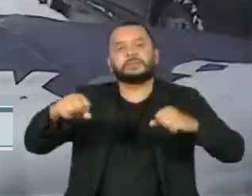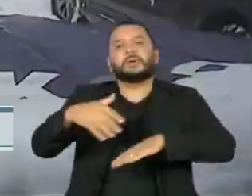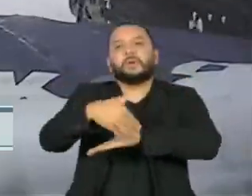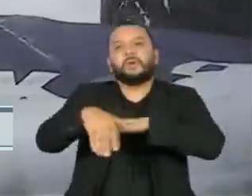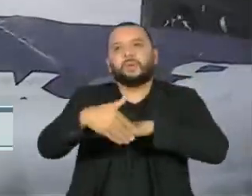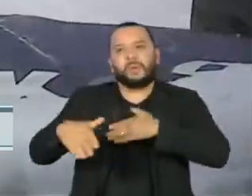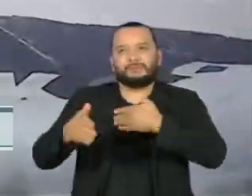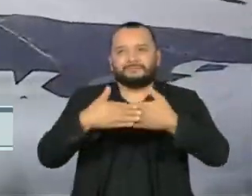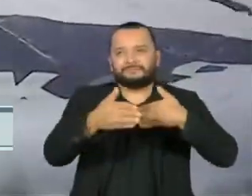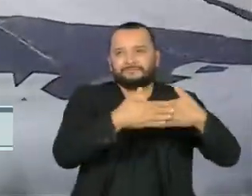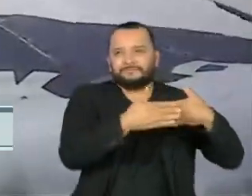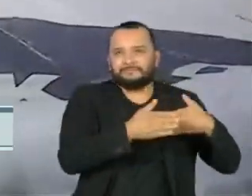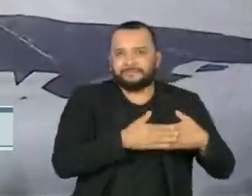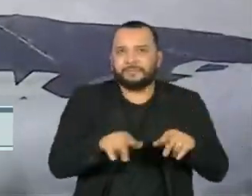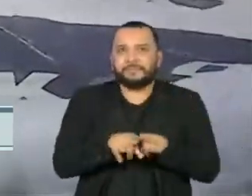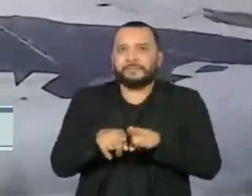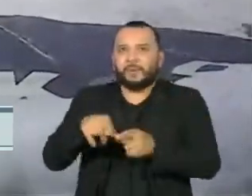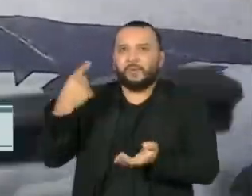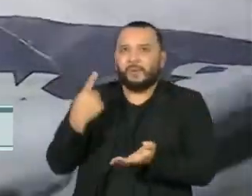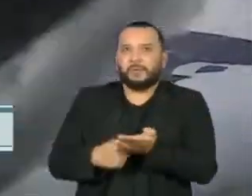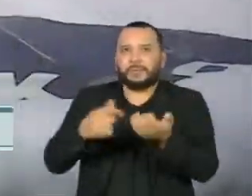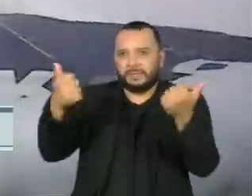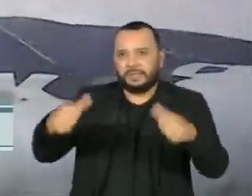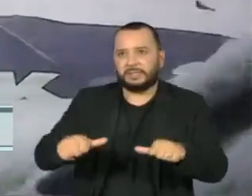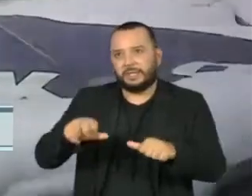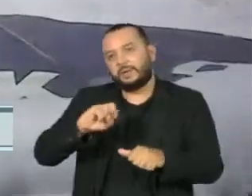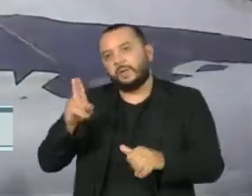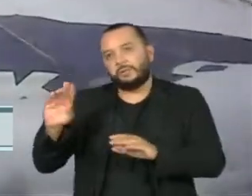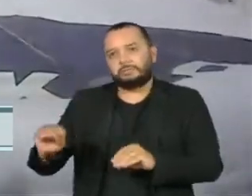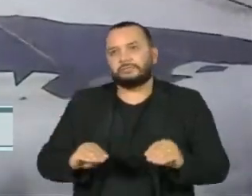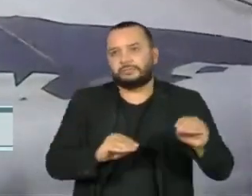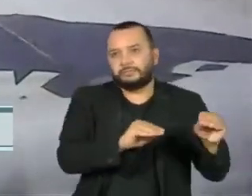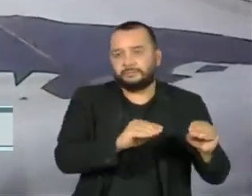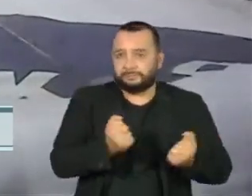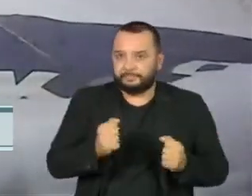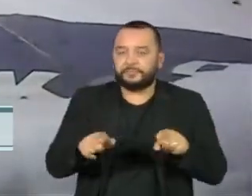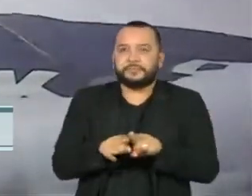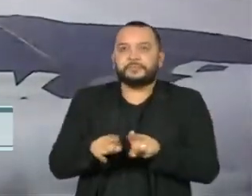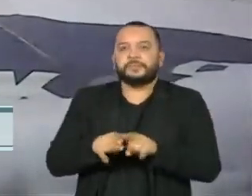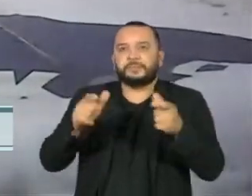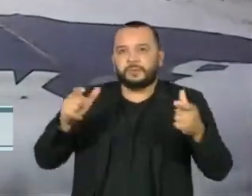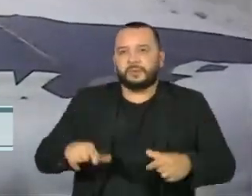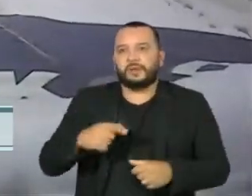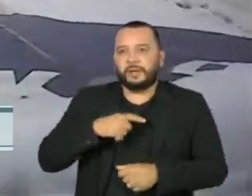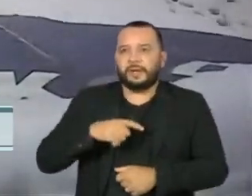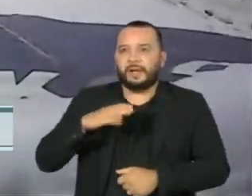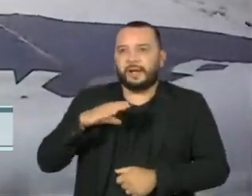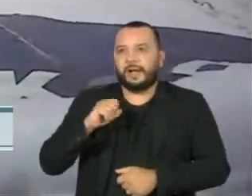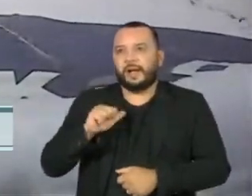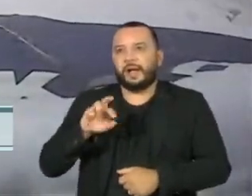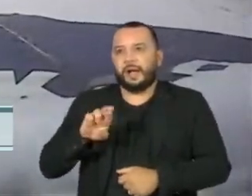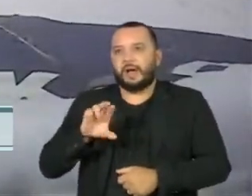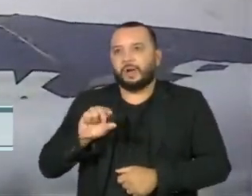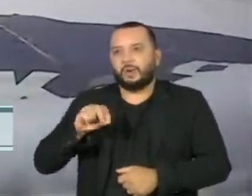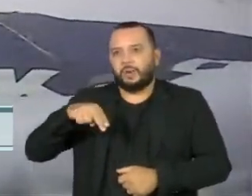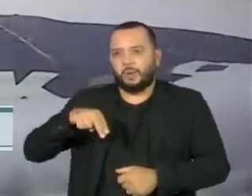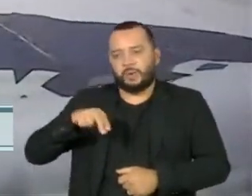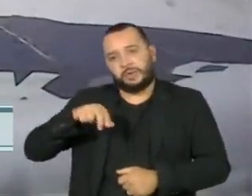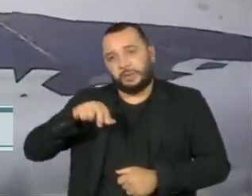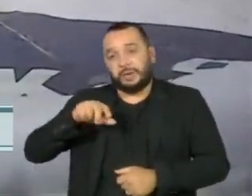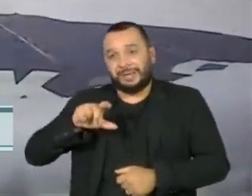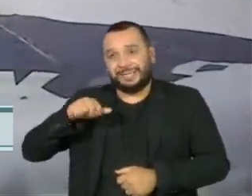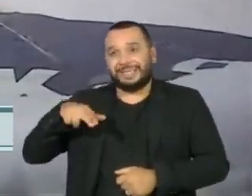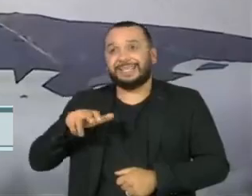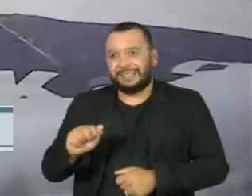estradas e compromissos cancelados e adiados. Nos estados da Carolina do Sul e do Norte, a população já